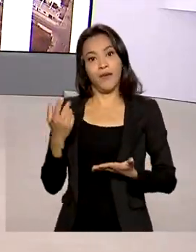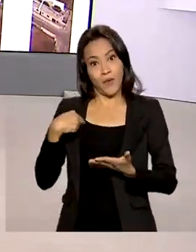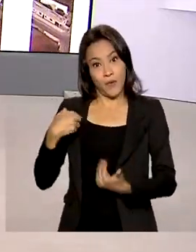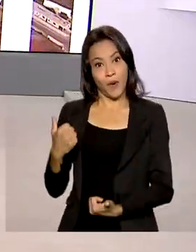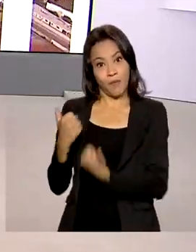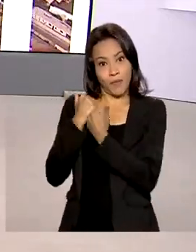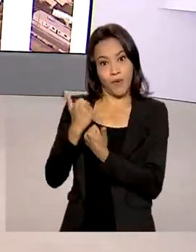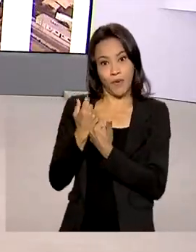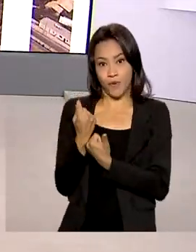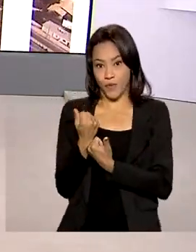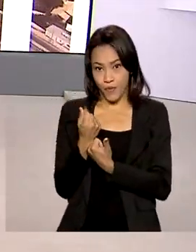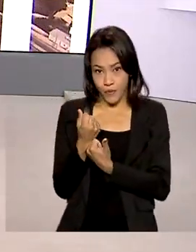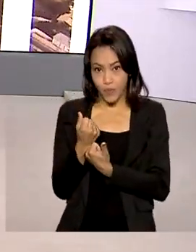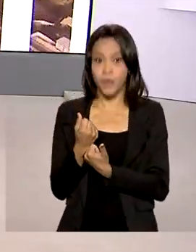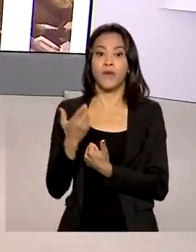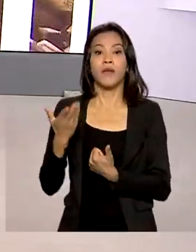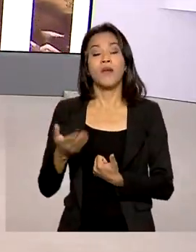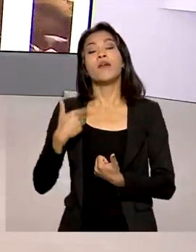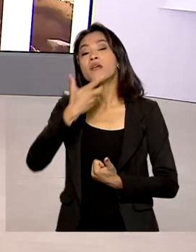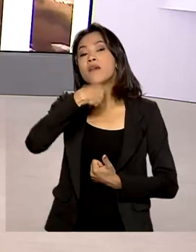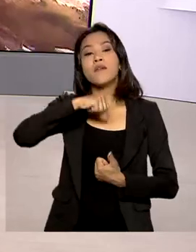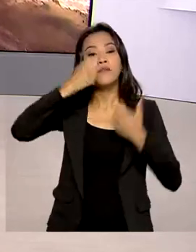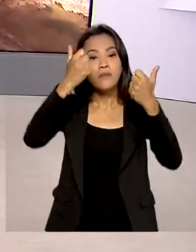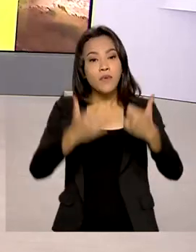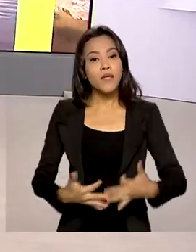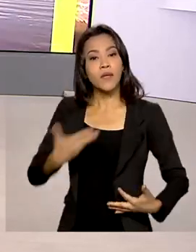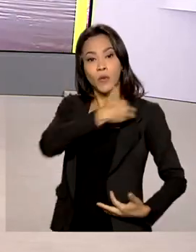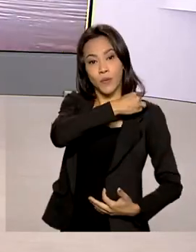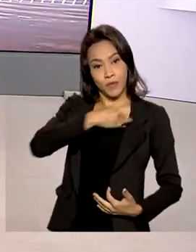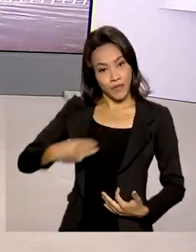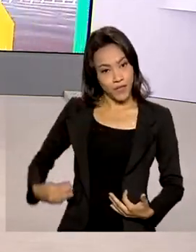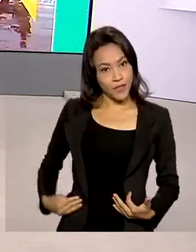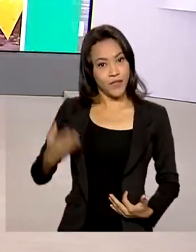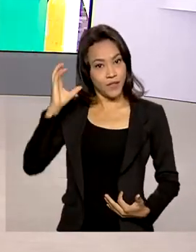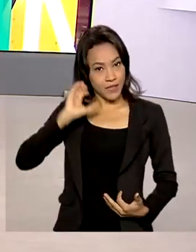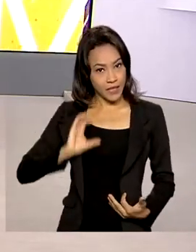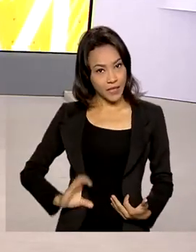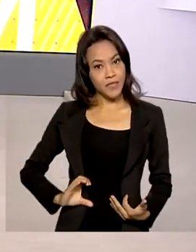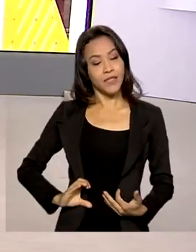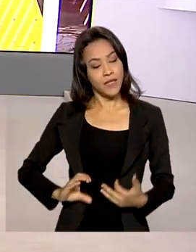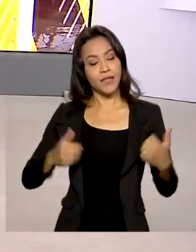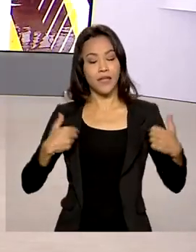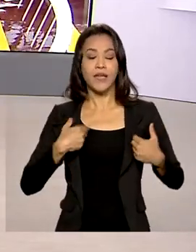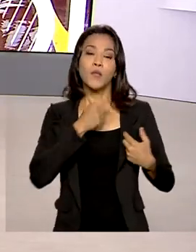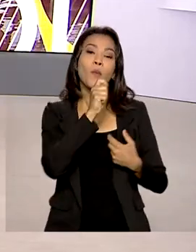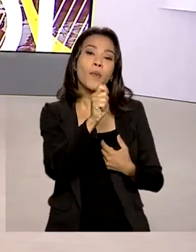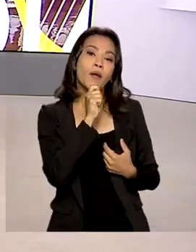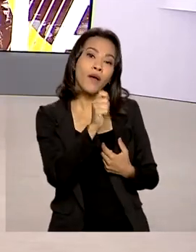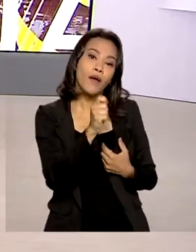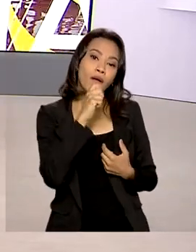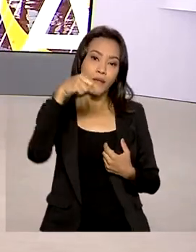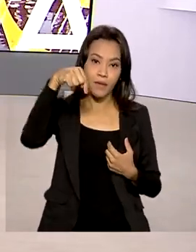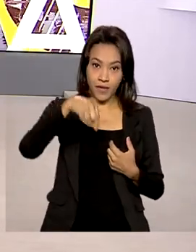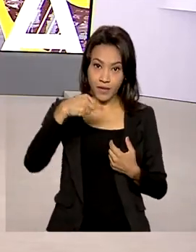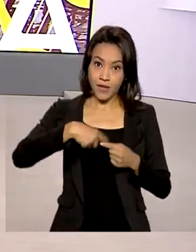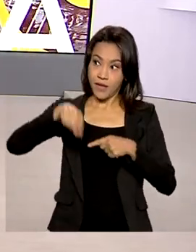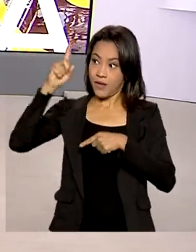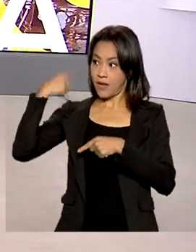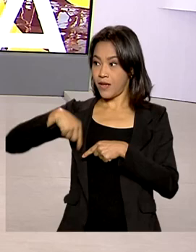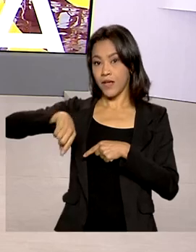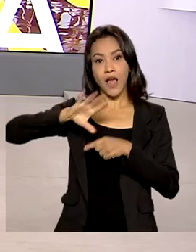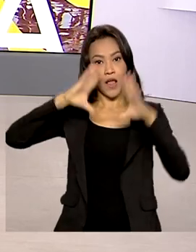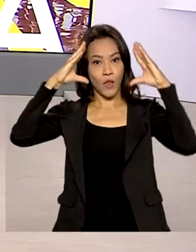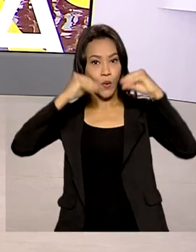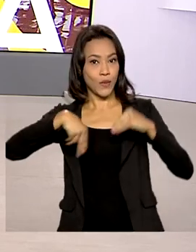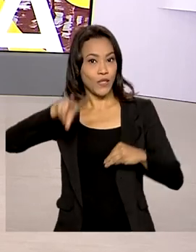foi dada pelo ministro da Cidadania, João Roma, durante a participação no programa Sem Censura, na noite desta segunda-feira.